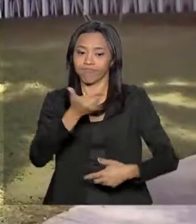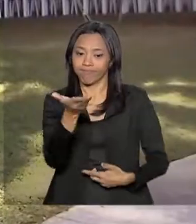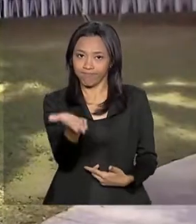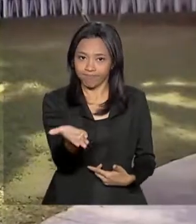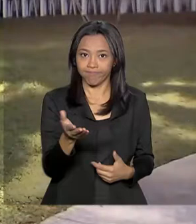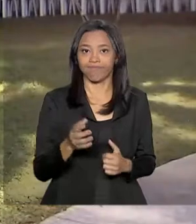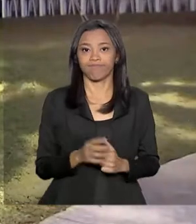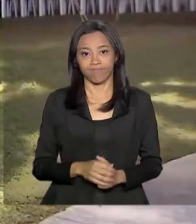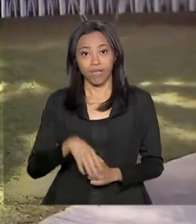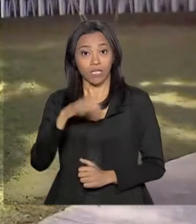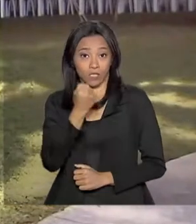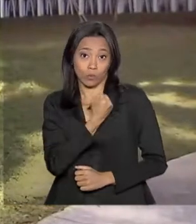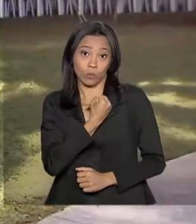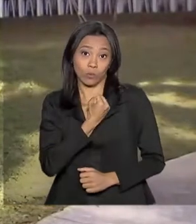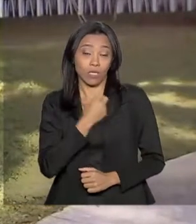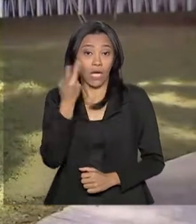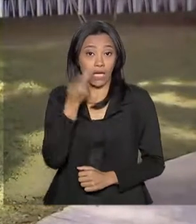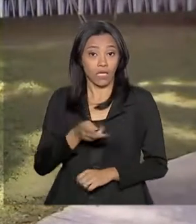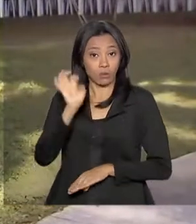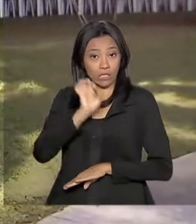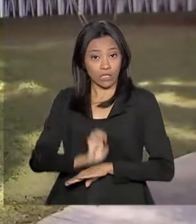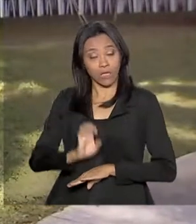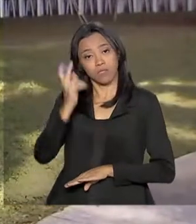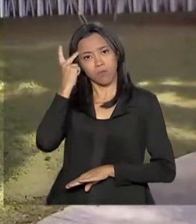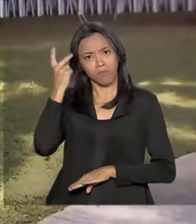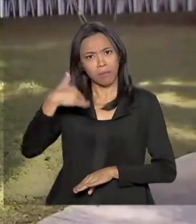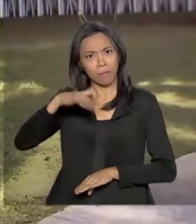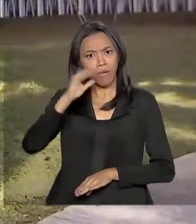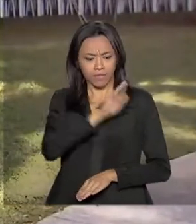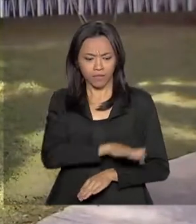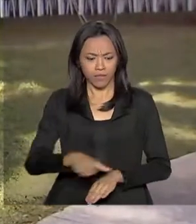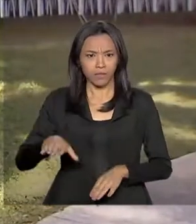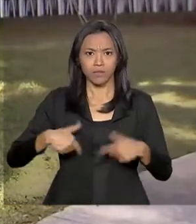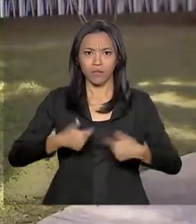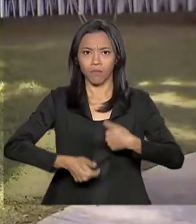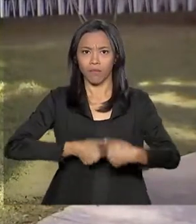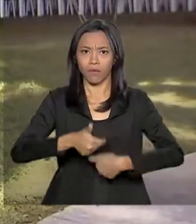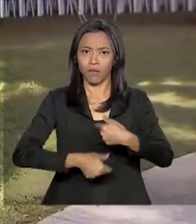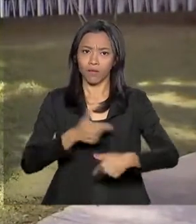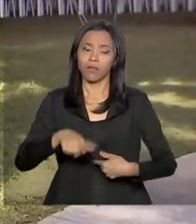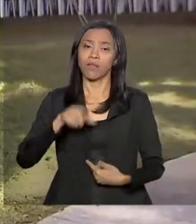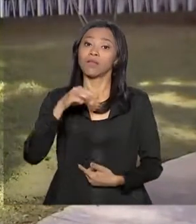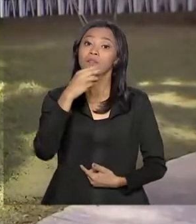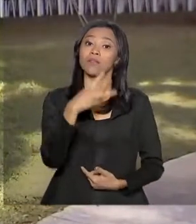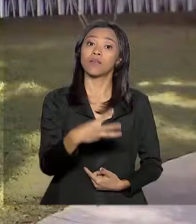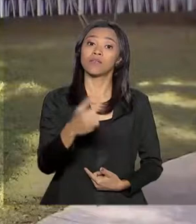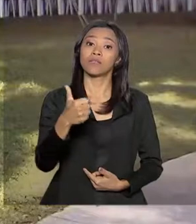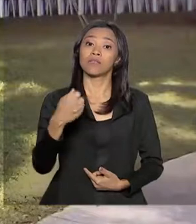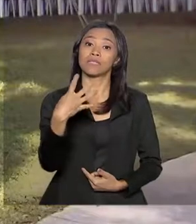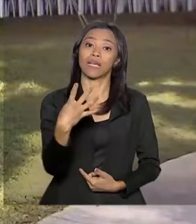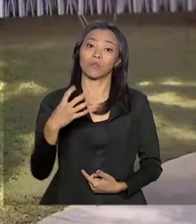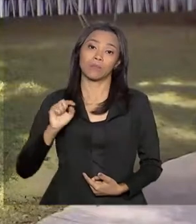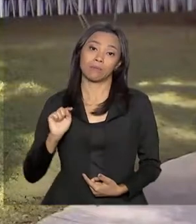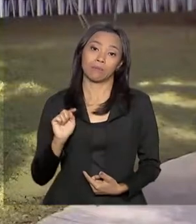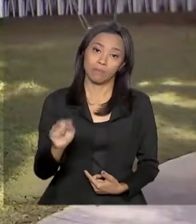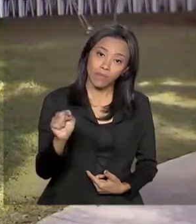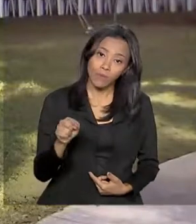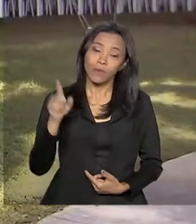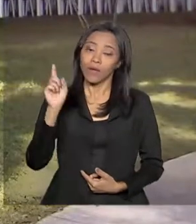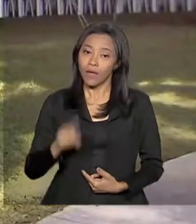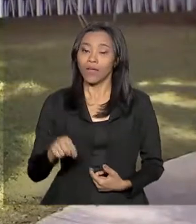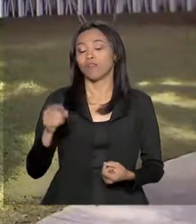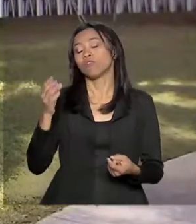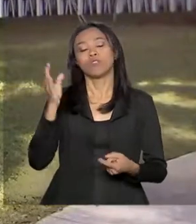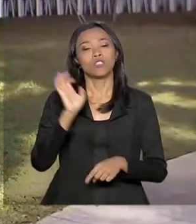números absolutos, em São Paulo, tem mais crianças trabalhando. São 314 mil. O estado é seguido por